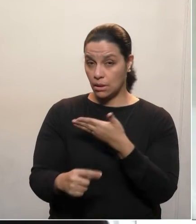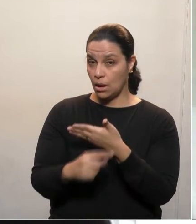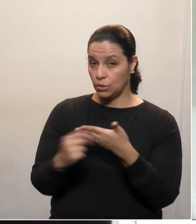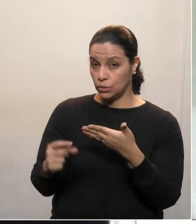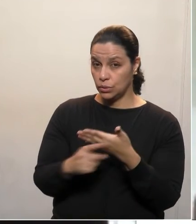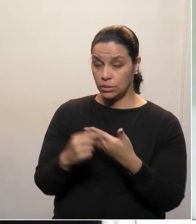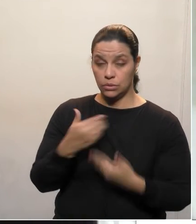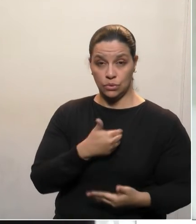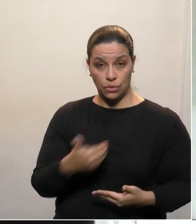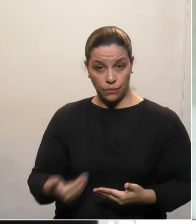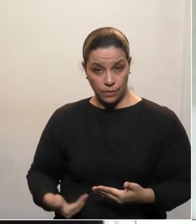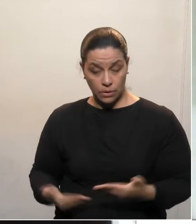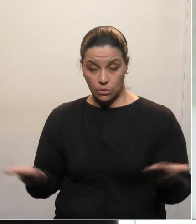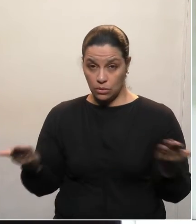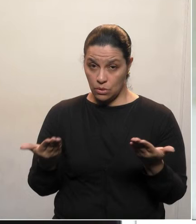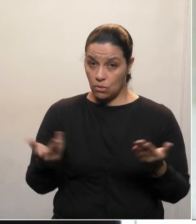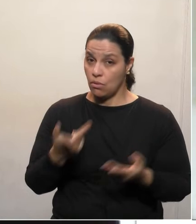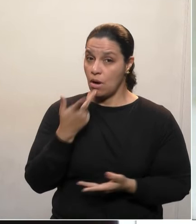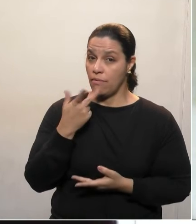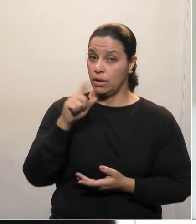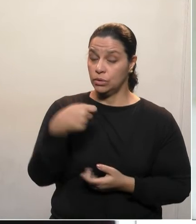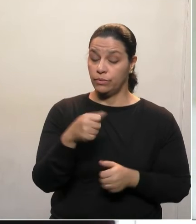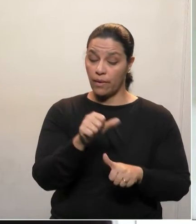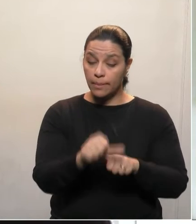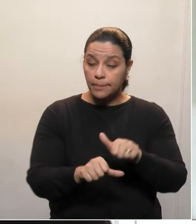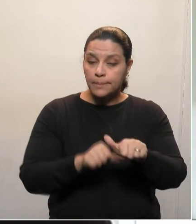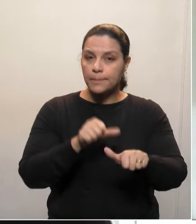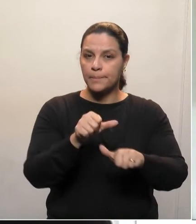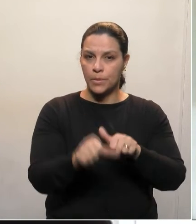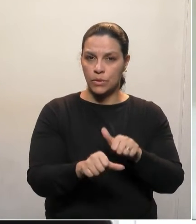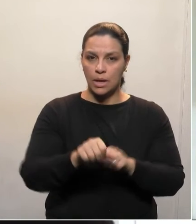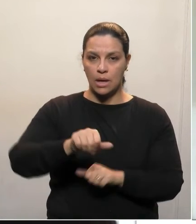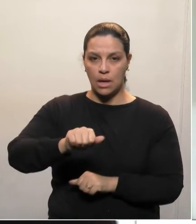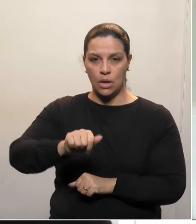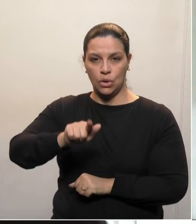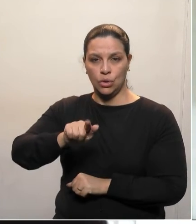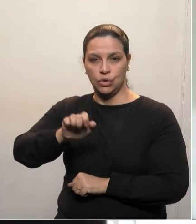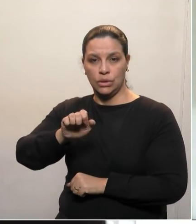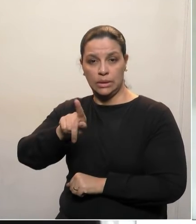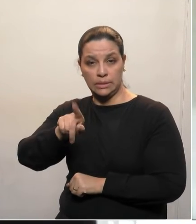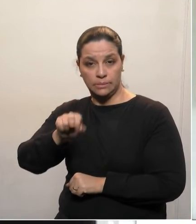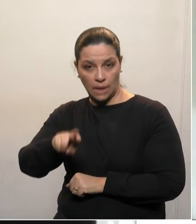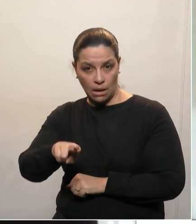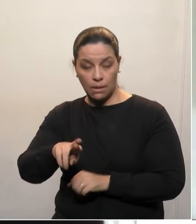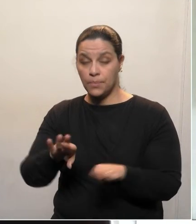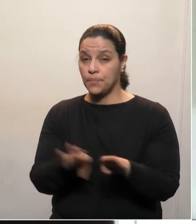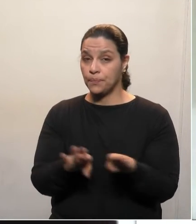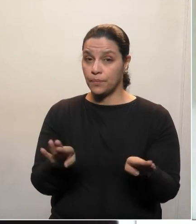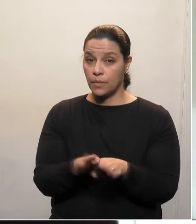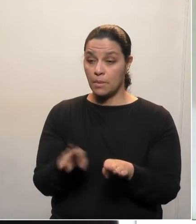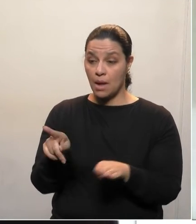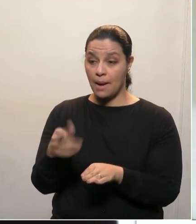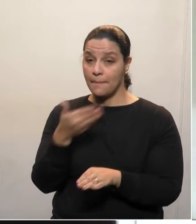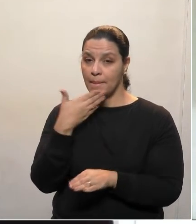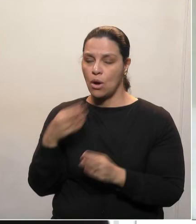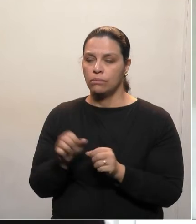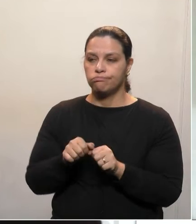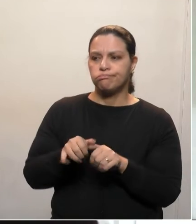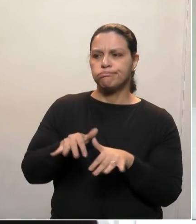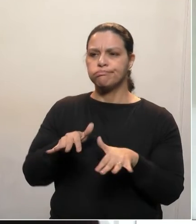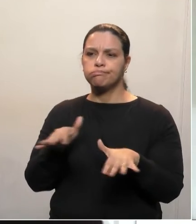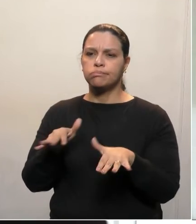e que trata de alterar a AGPAR e ampliar o alcance da AGPAR.